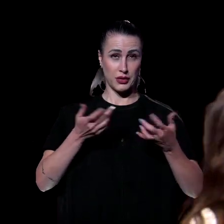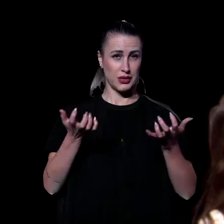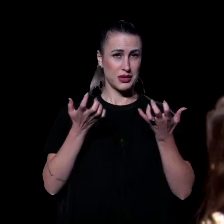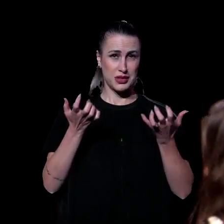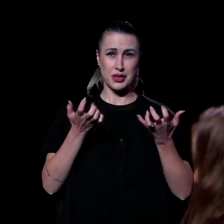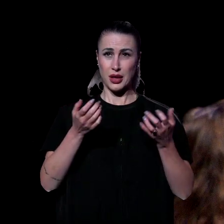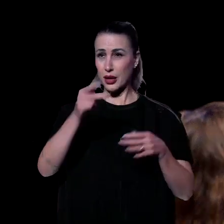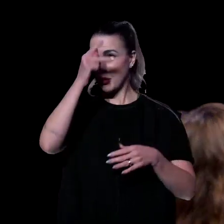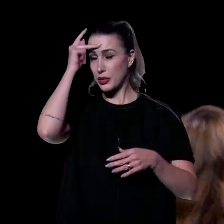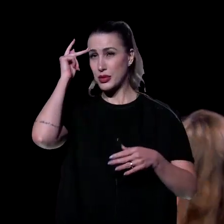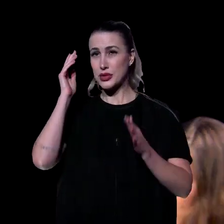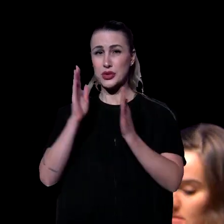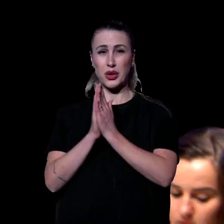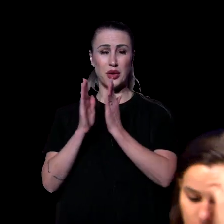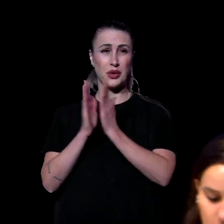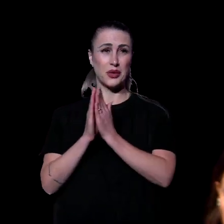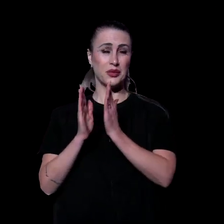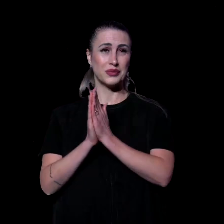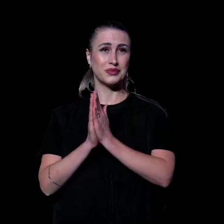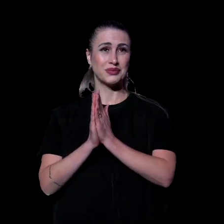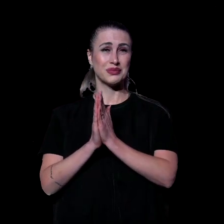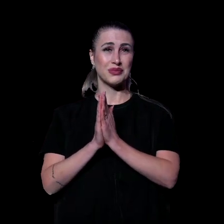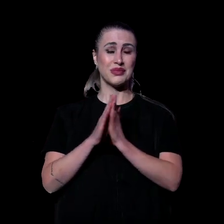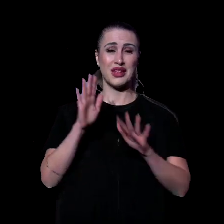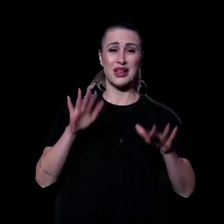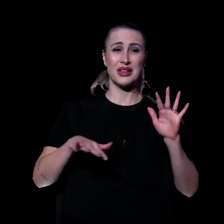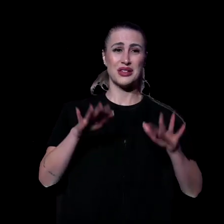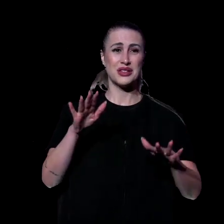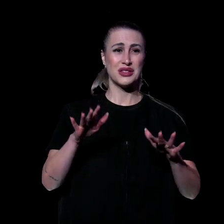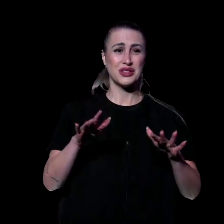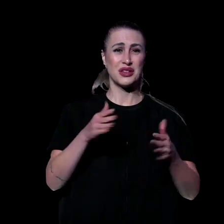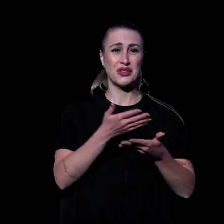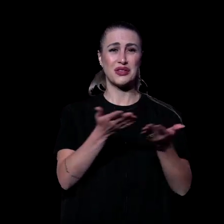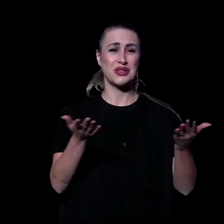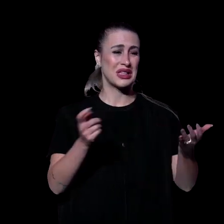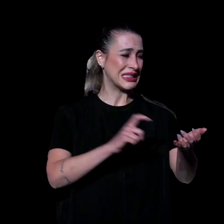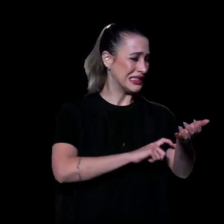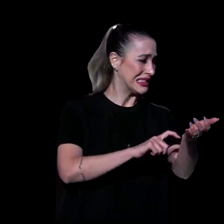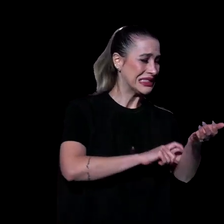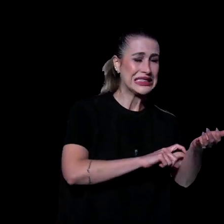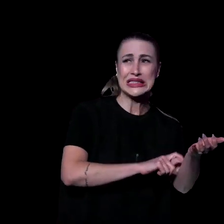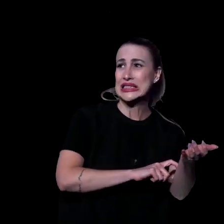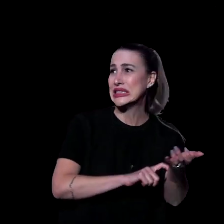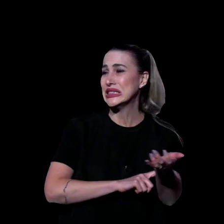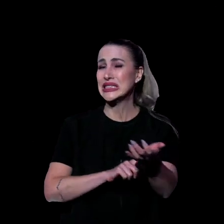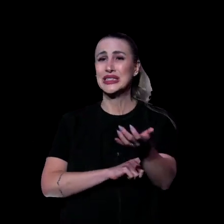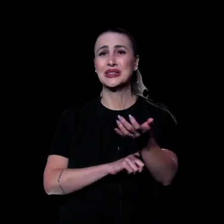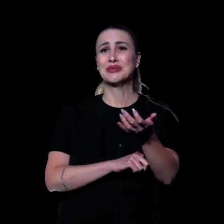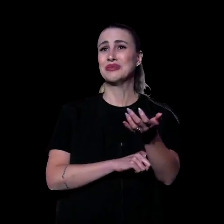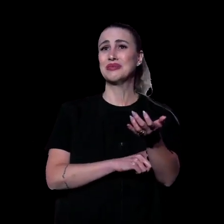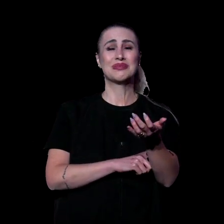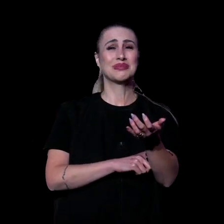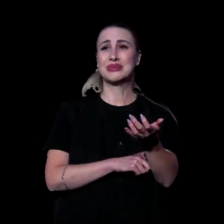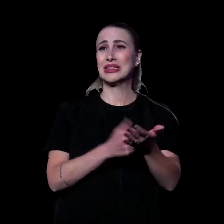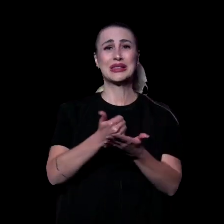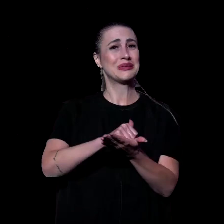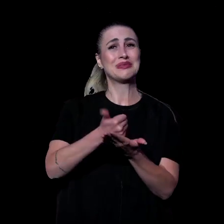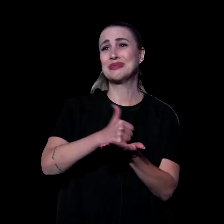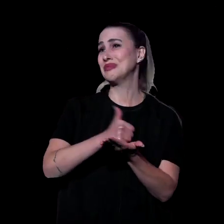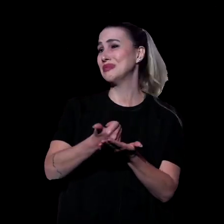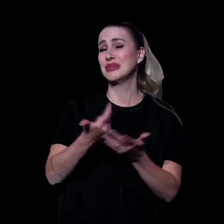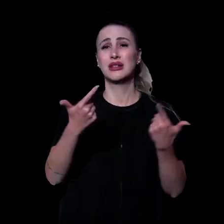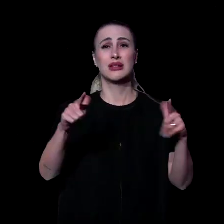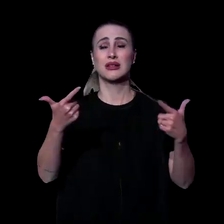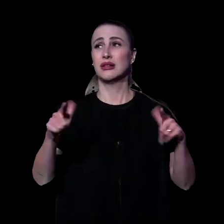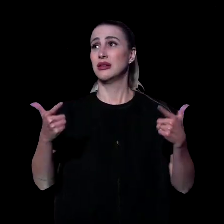alguma situação que está te deixando ansioso e que você não está conseguindo controlar. Lembra que eu falei que a gente apoia um ao outro? Tem